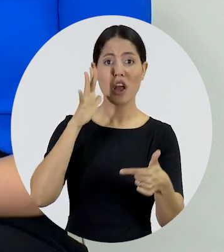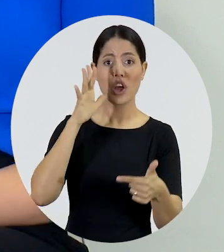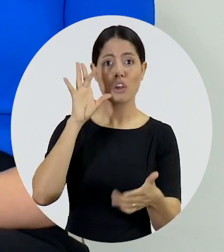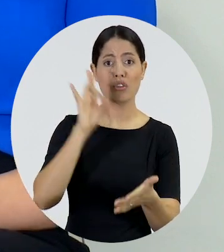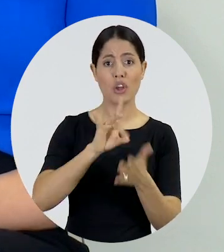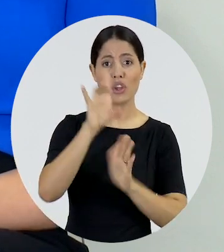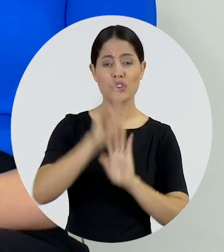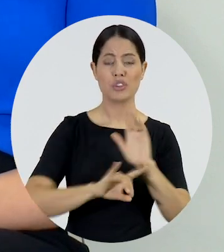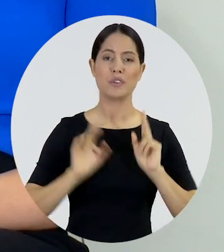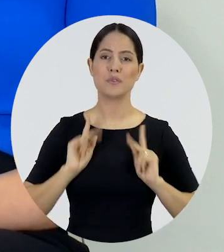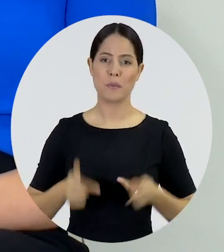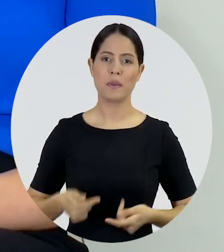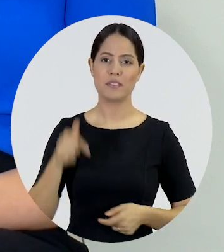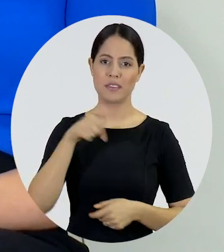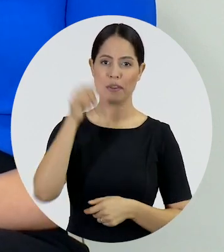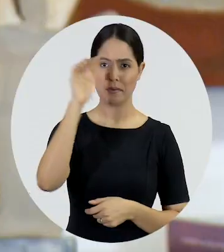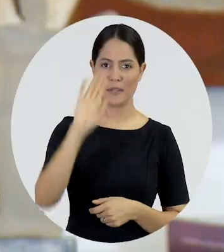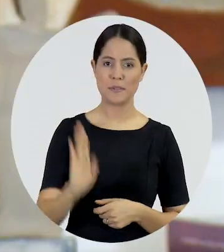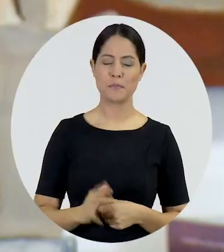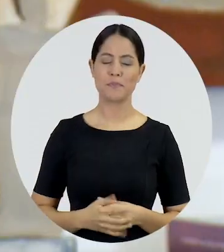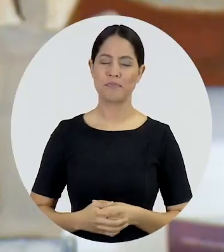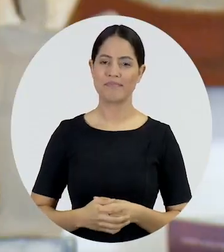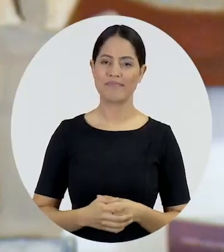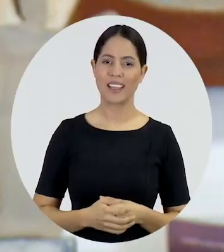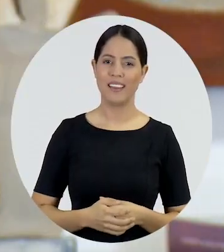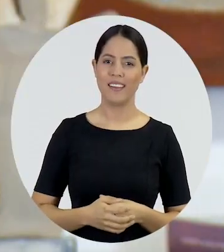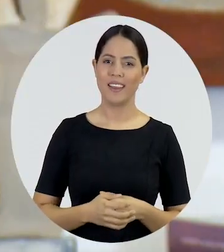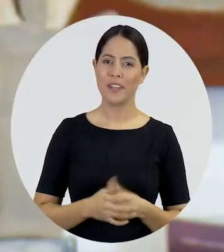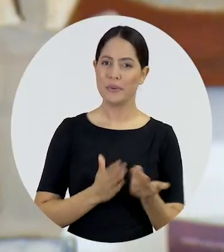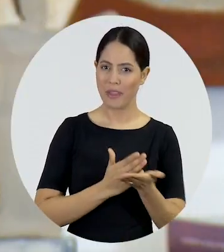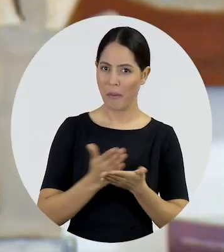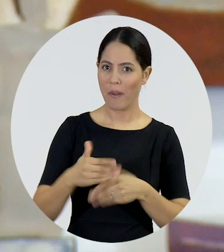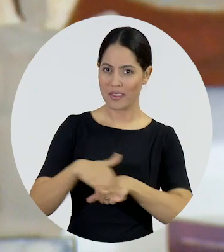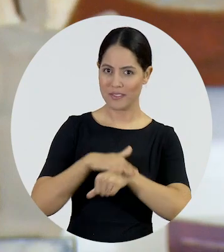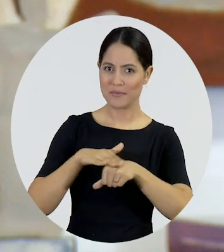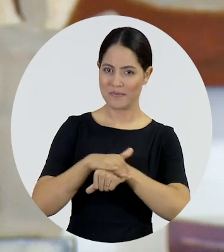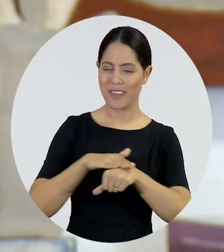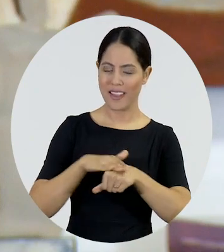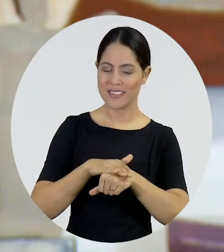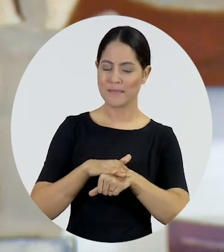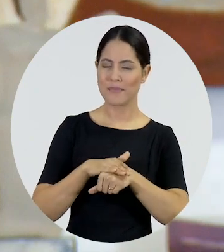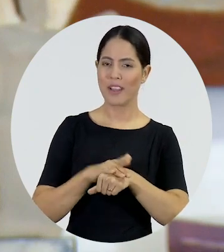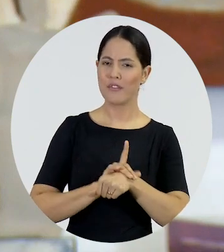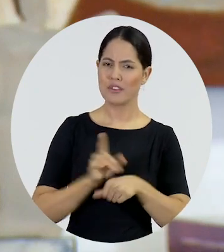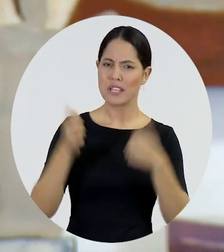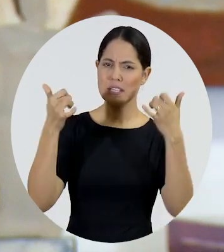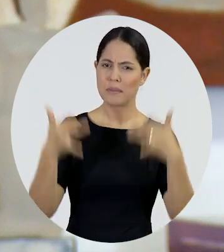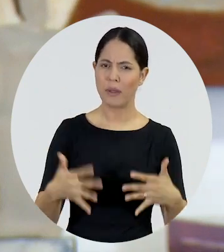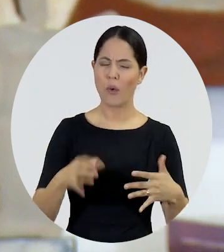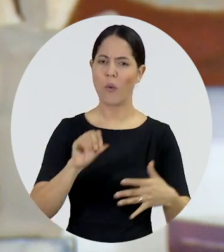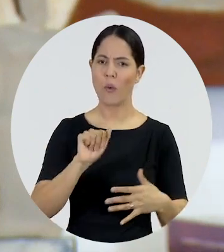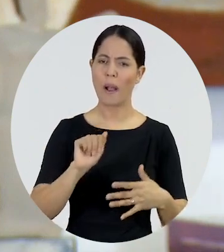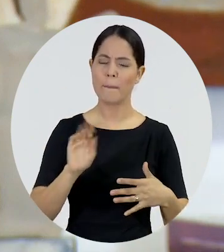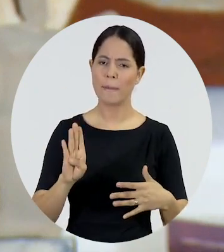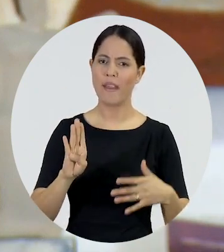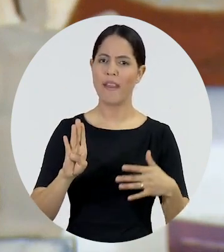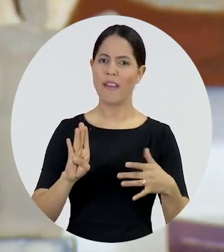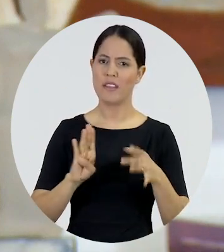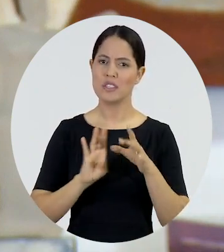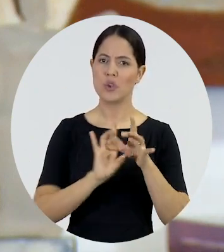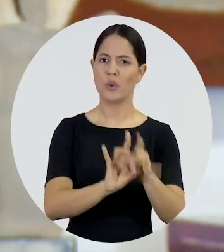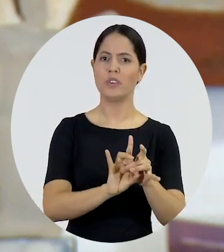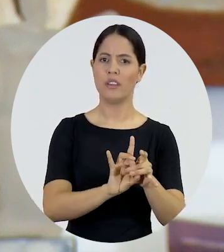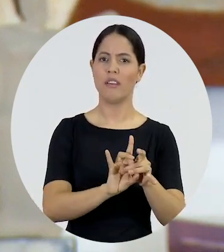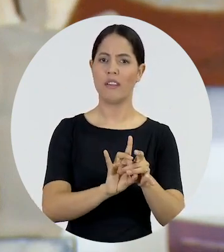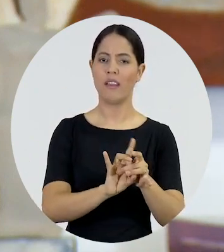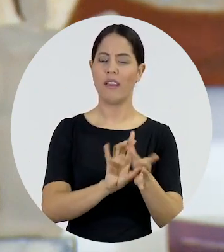concretização e de garantia dos direitos humanos no país. E durante a nossa conversa, você até já citou a importância da Ordem dos Advogados do Brasil se unir, por